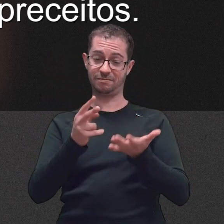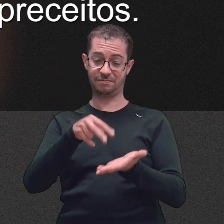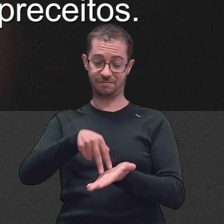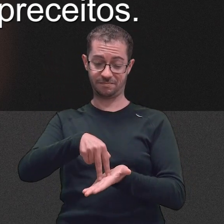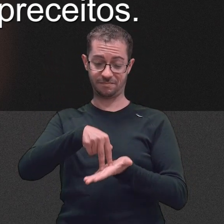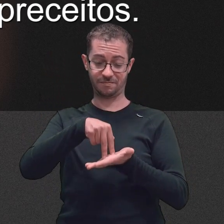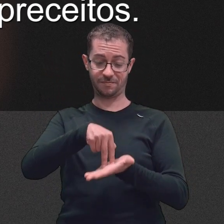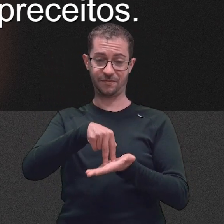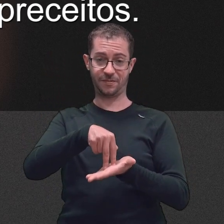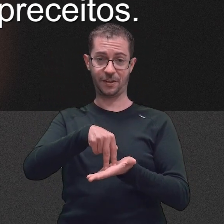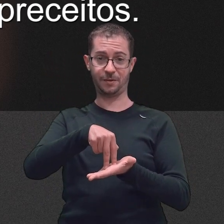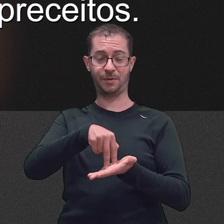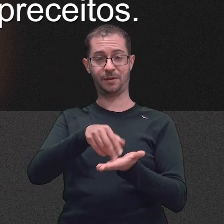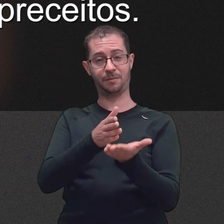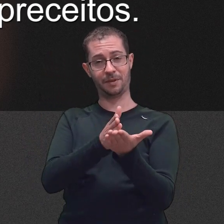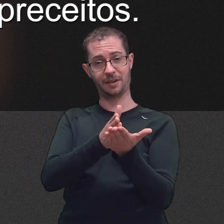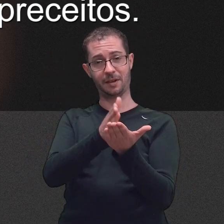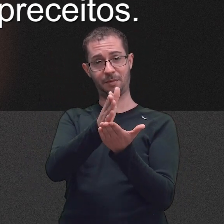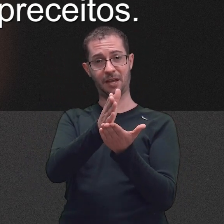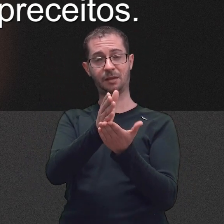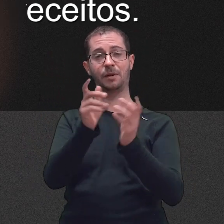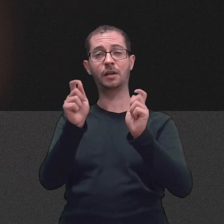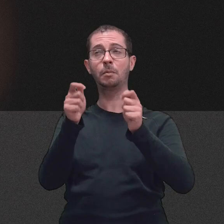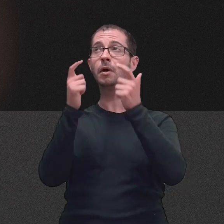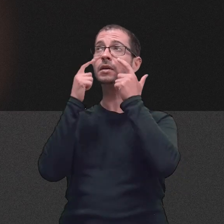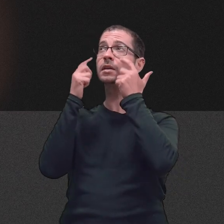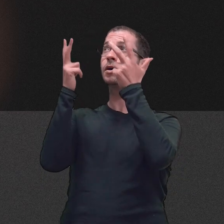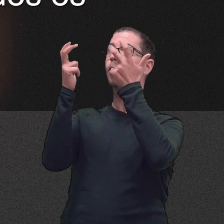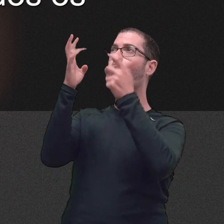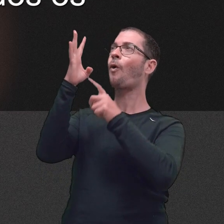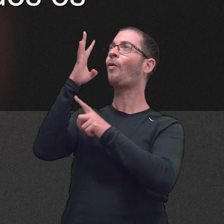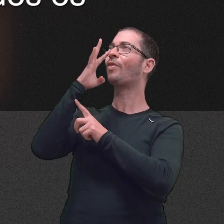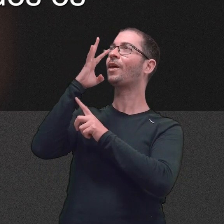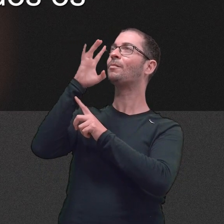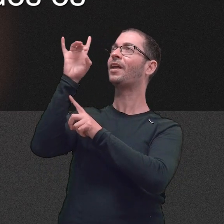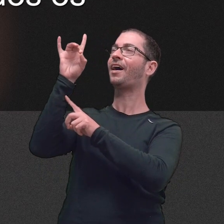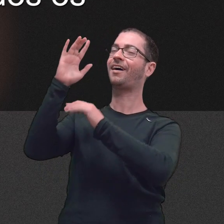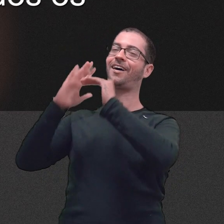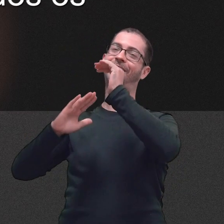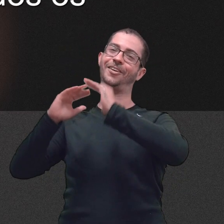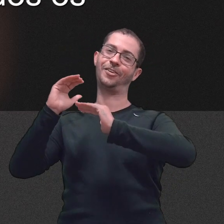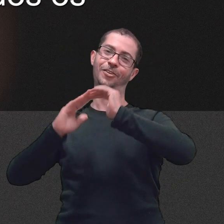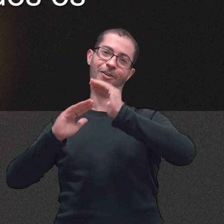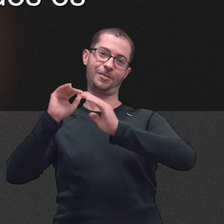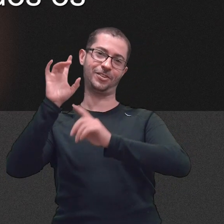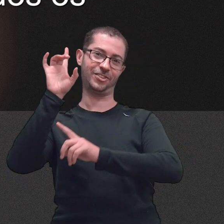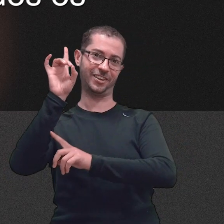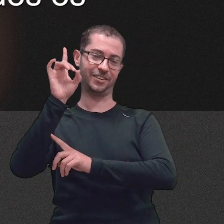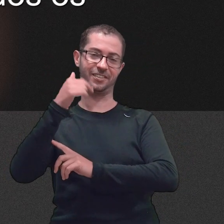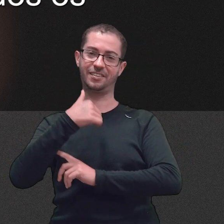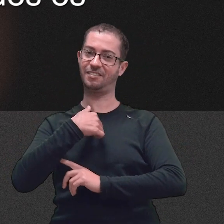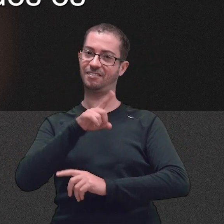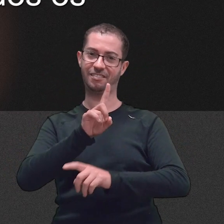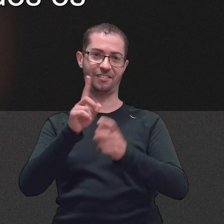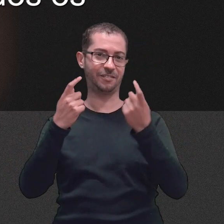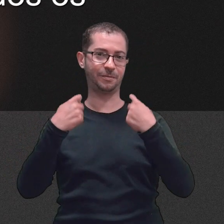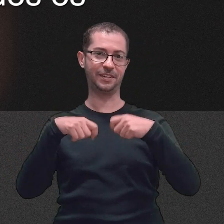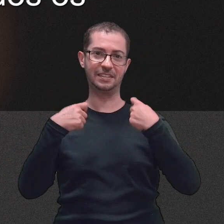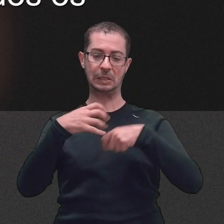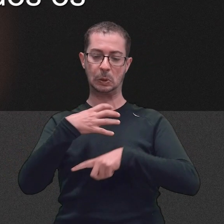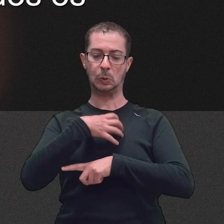Salmo 119, Então, não terei de que me envergonhar, quando